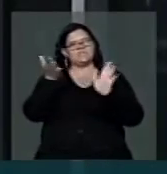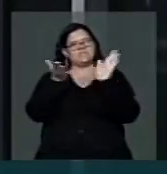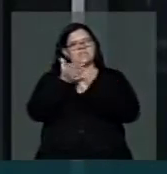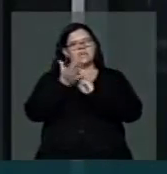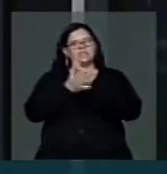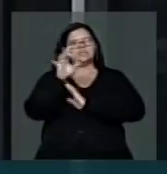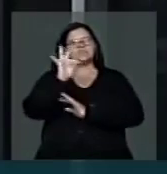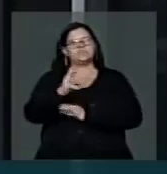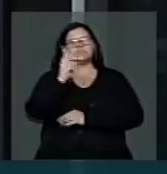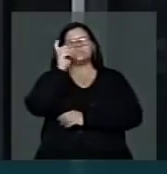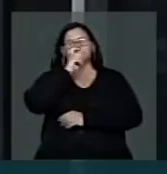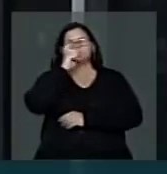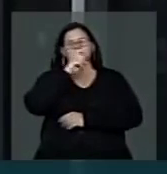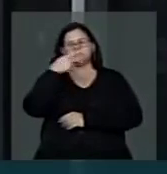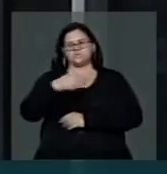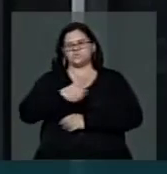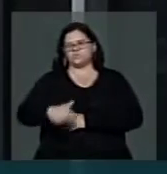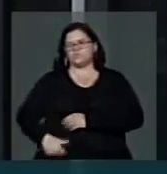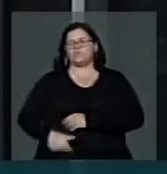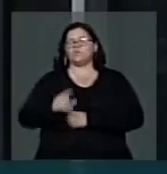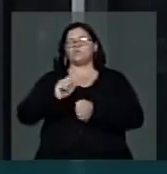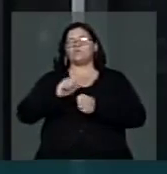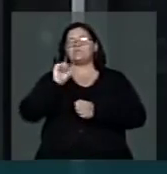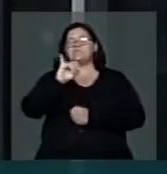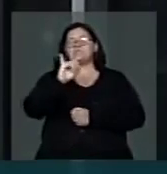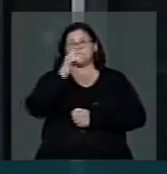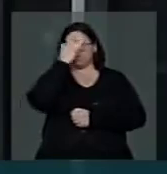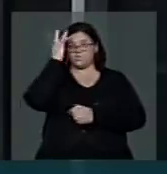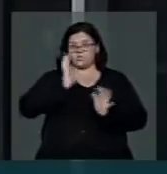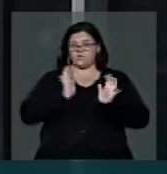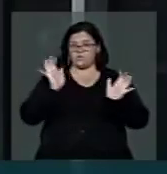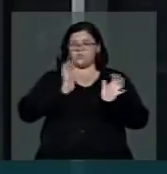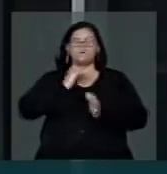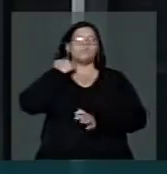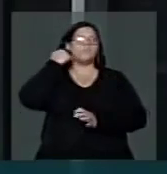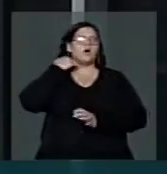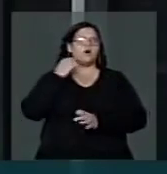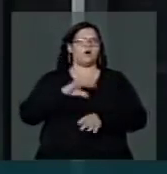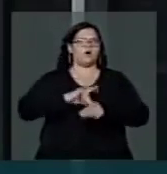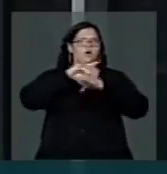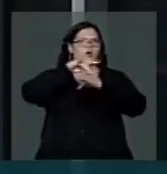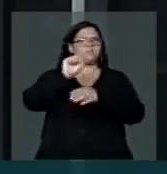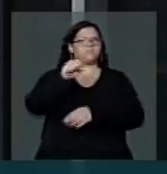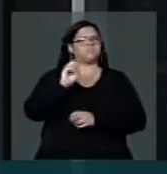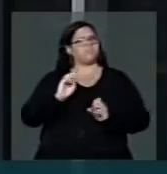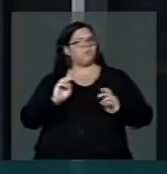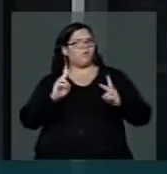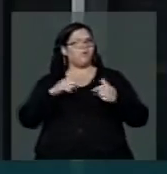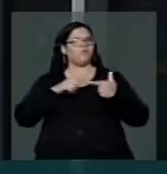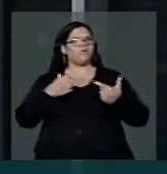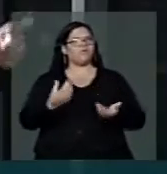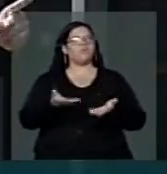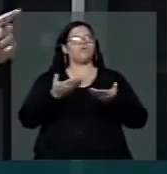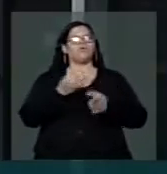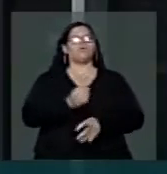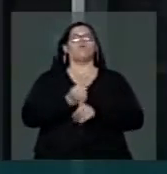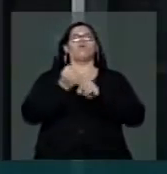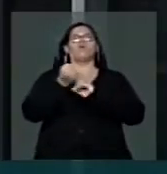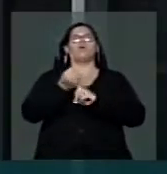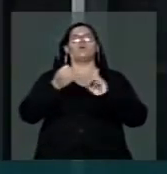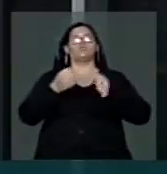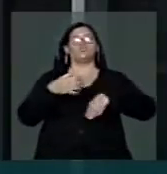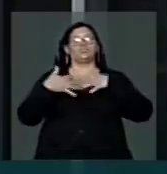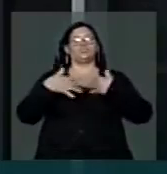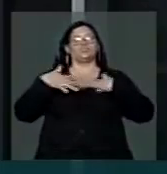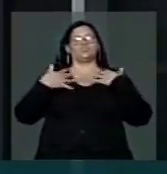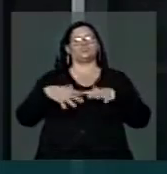governo, se faz com os banqueiros. Esse se faz. Justiça social desse governo se faz no superfaturamento